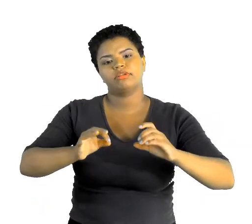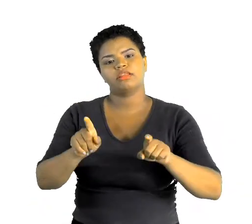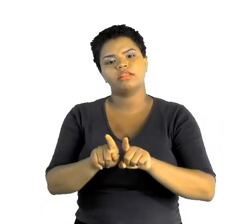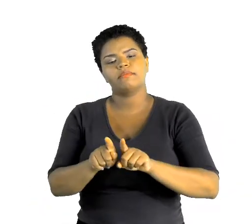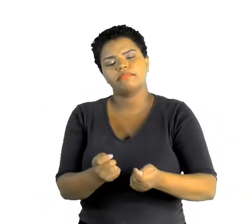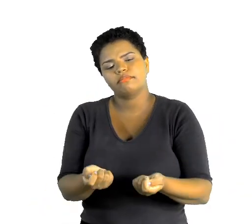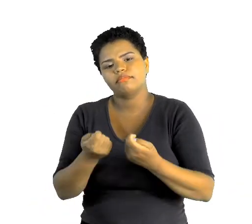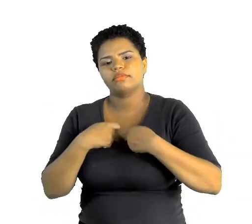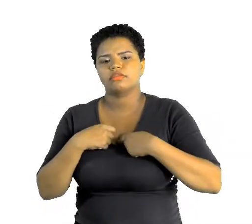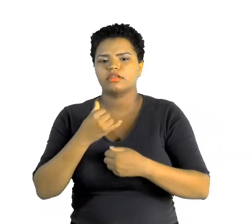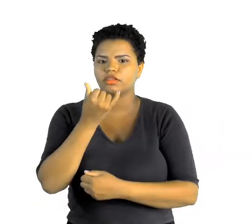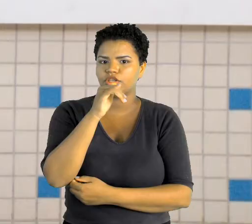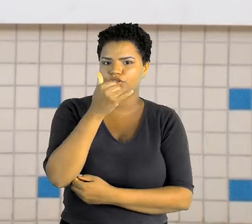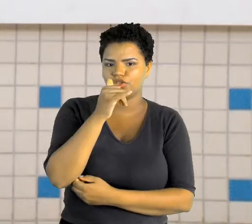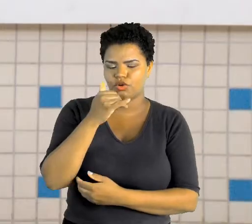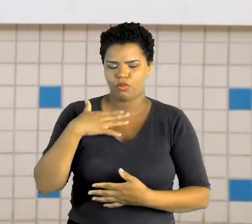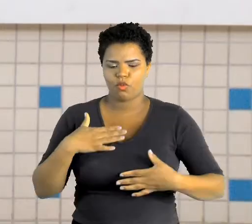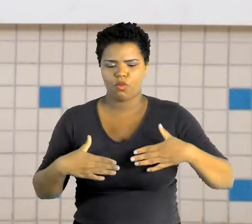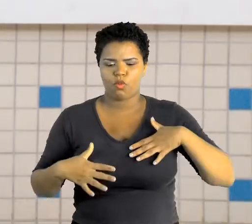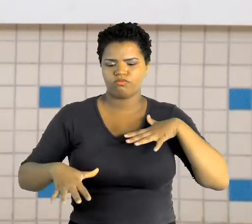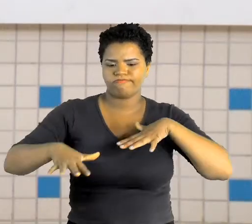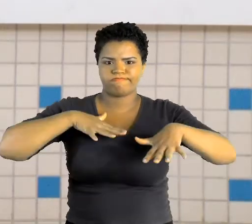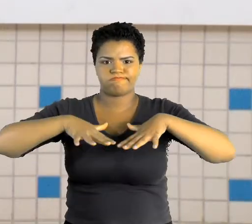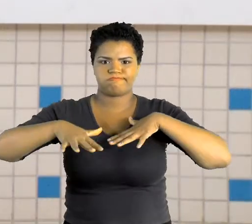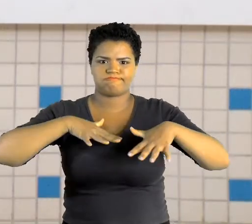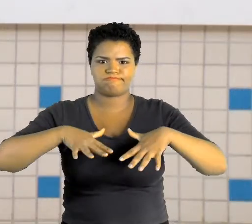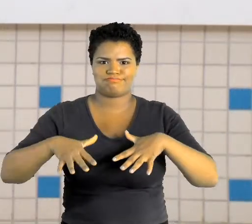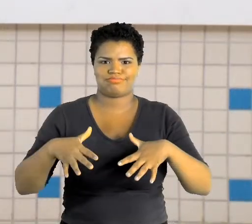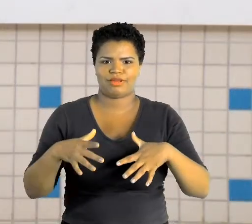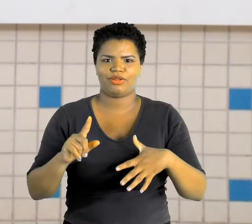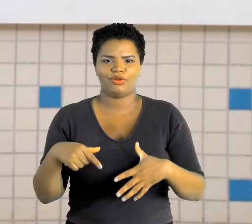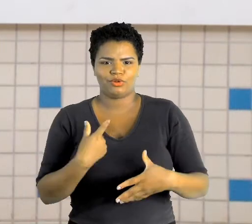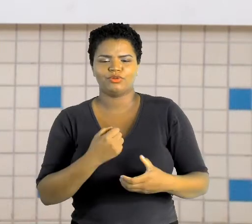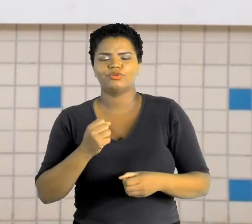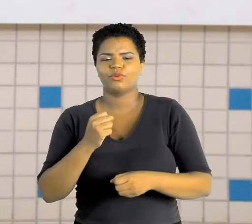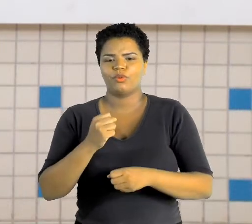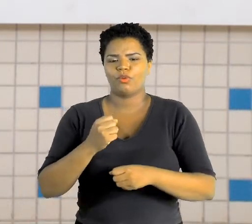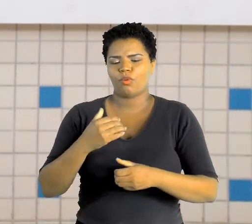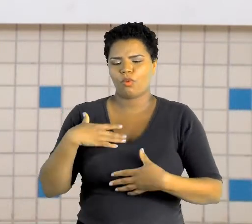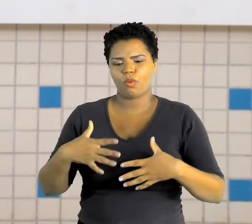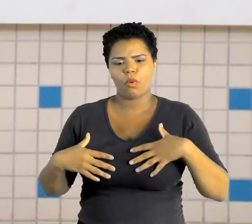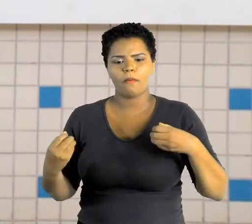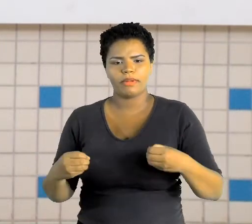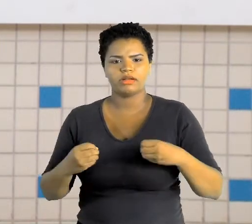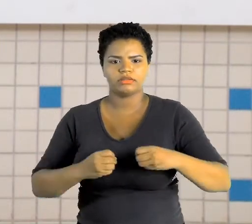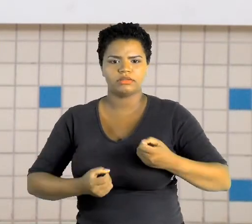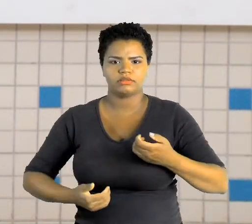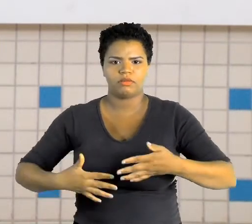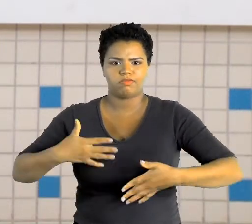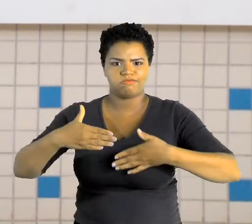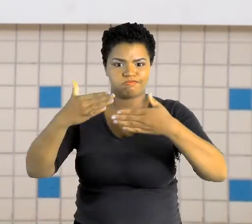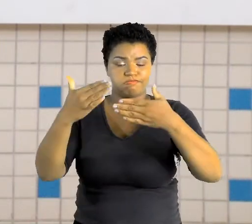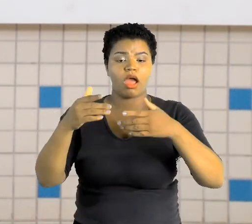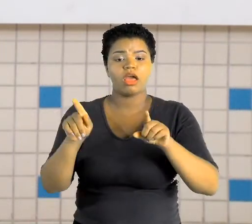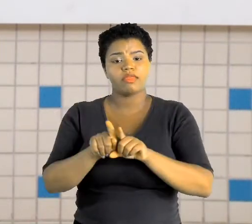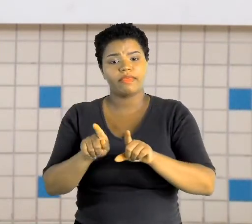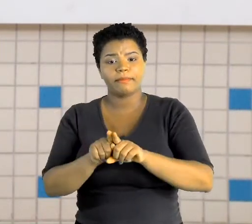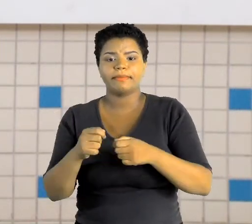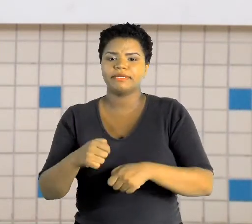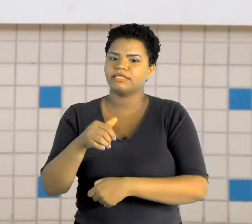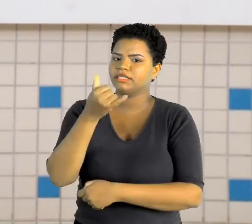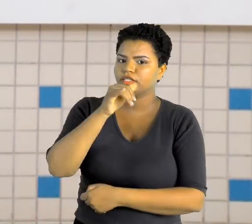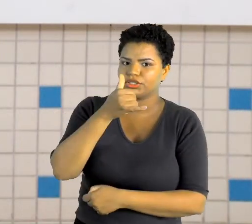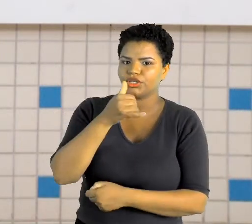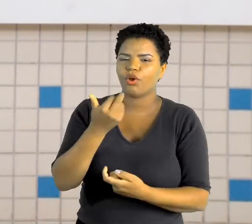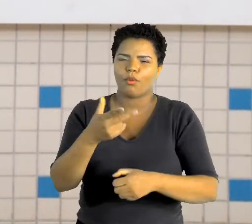Não é só o nosso corpo precisa ser construído, mas ele precisa ter uma energia para ele funcionar, assim como também um veículo precisa